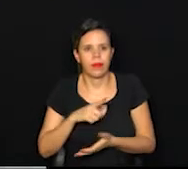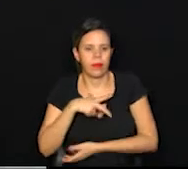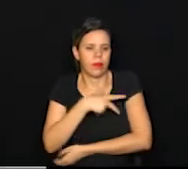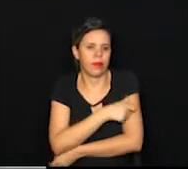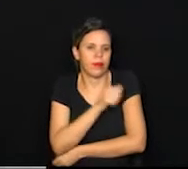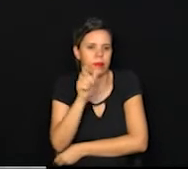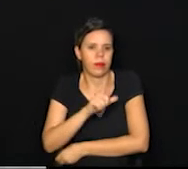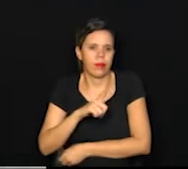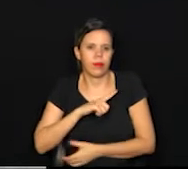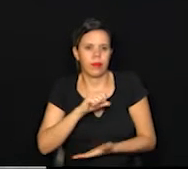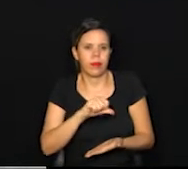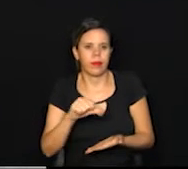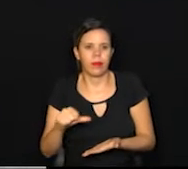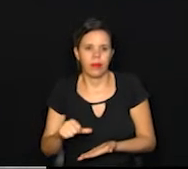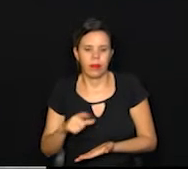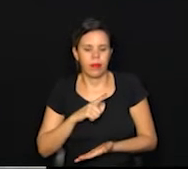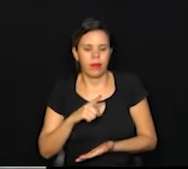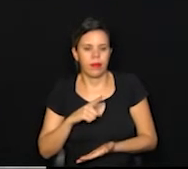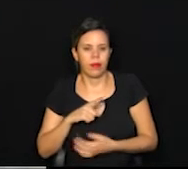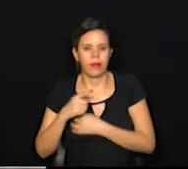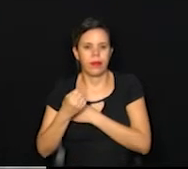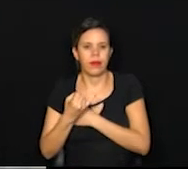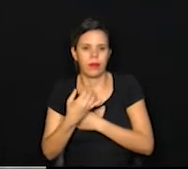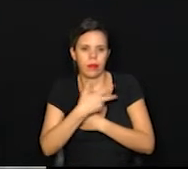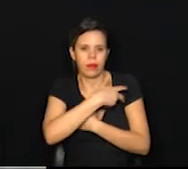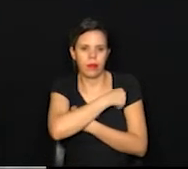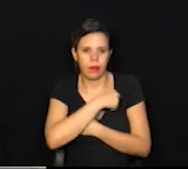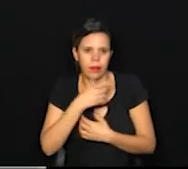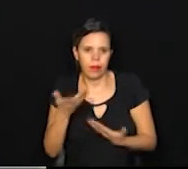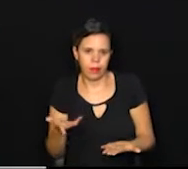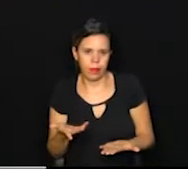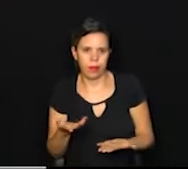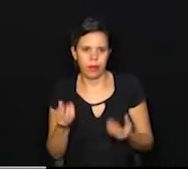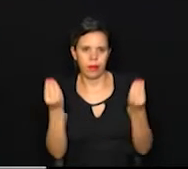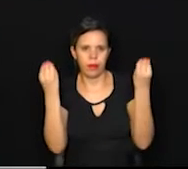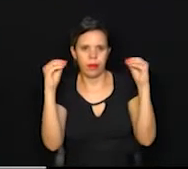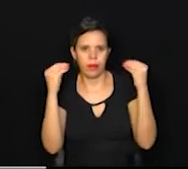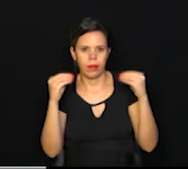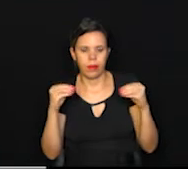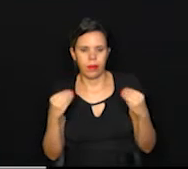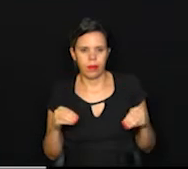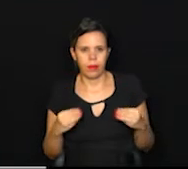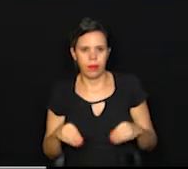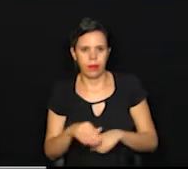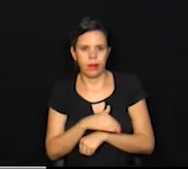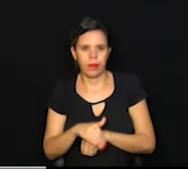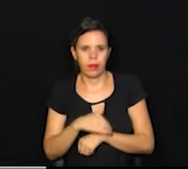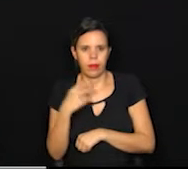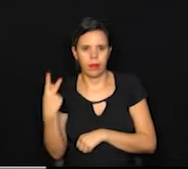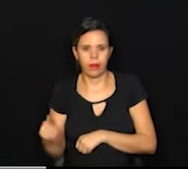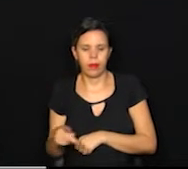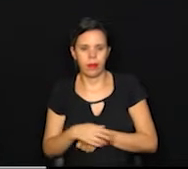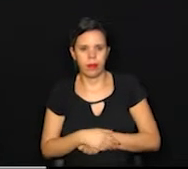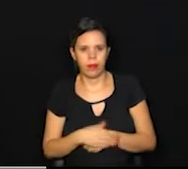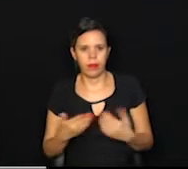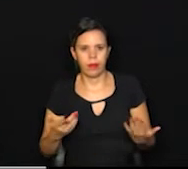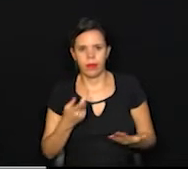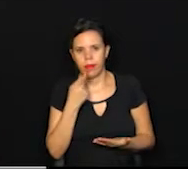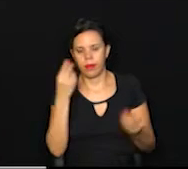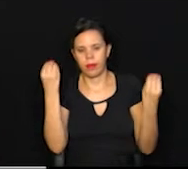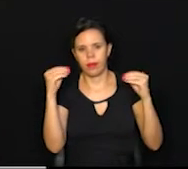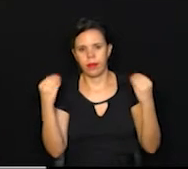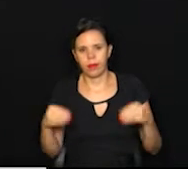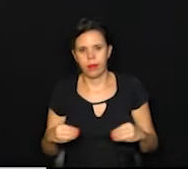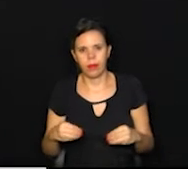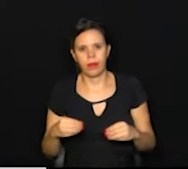azul são locais que têm doses da vacina. Então, você vai colocar no seu mapa o seu endereço, né? Agora, a gente vai colocar